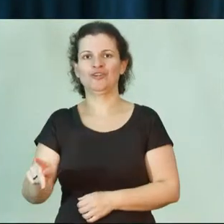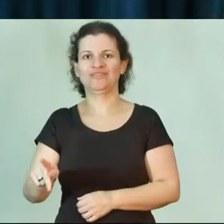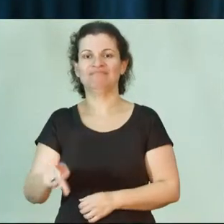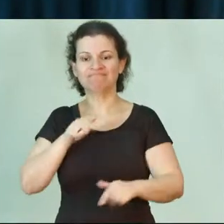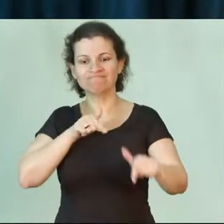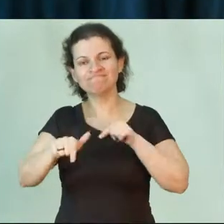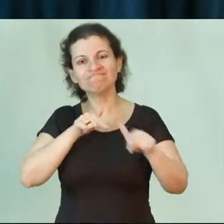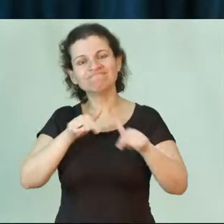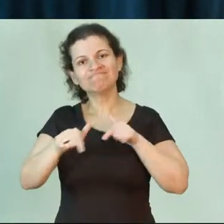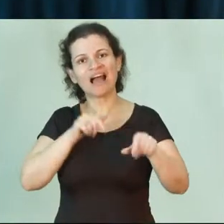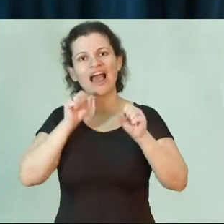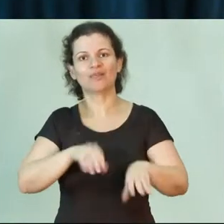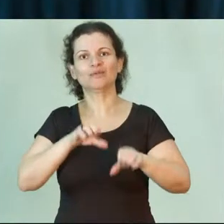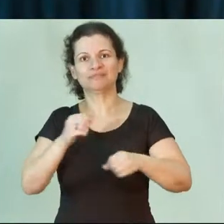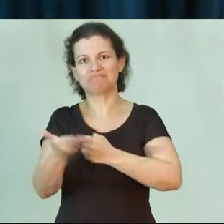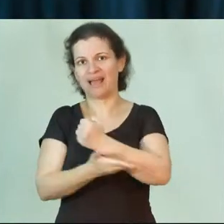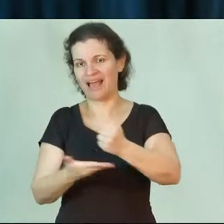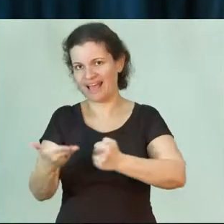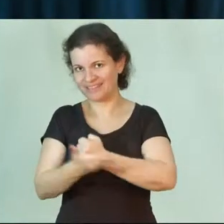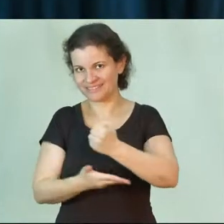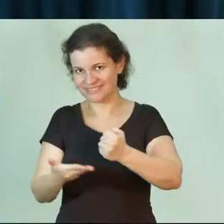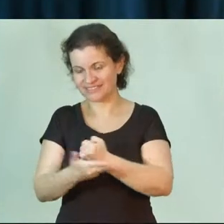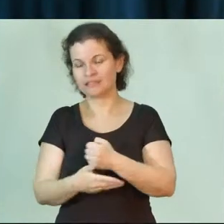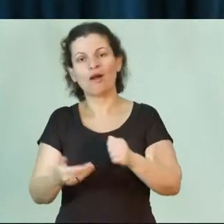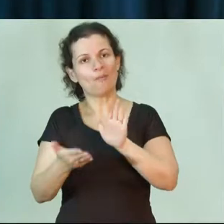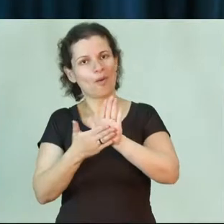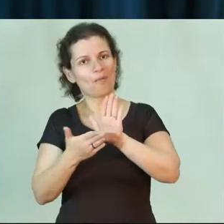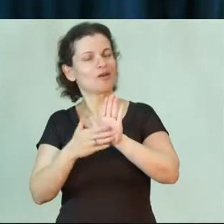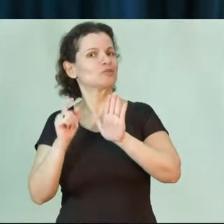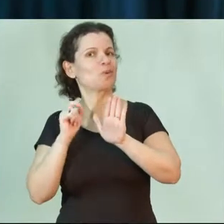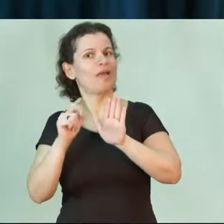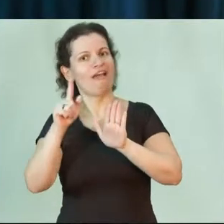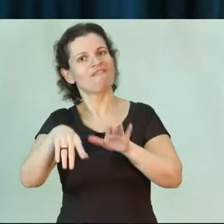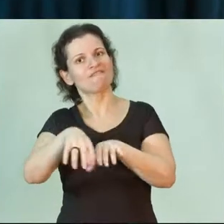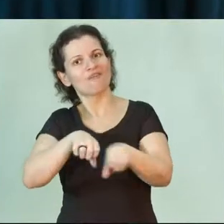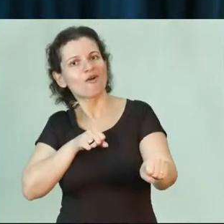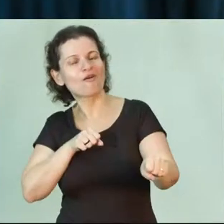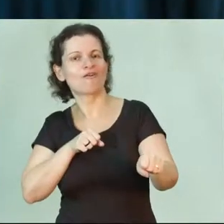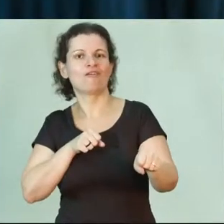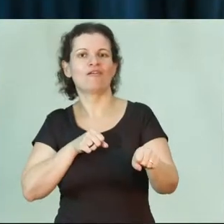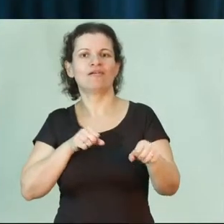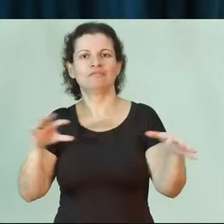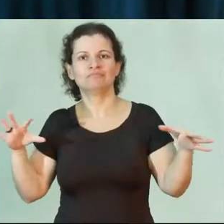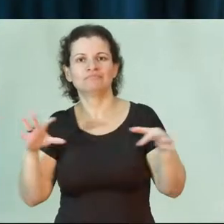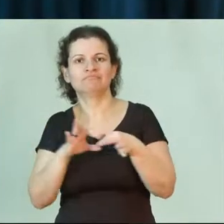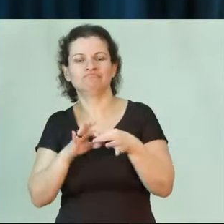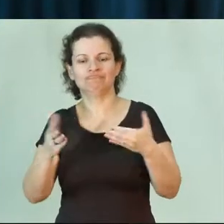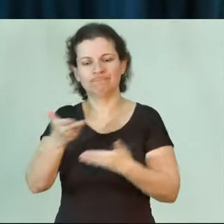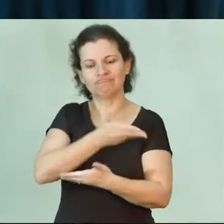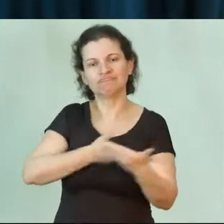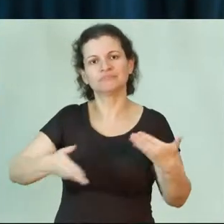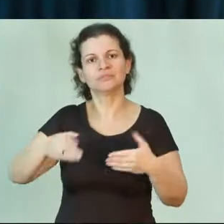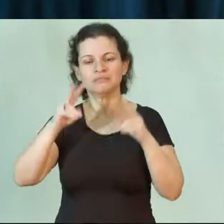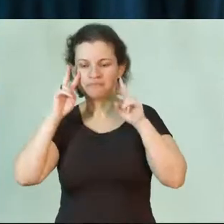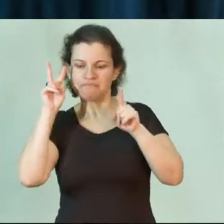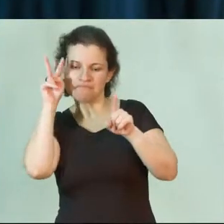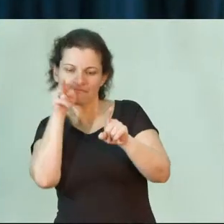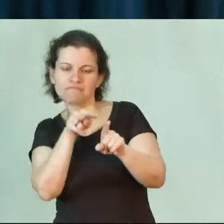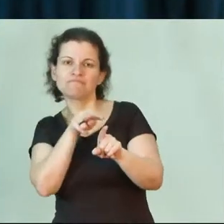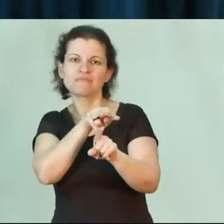para atuação na educação básica e a nossa proposta é que seja uma formação integral e uma